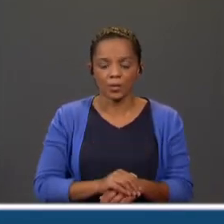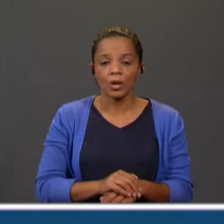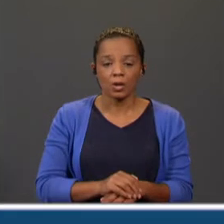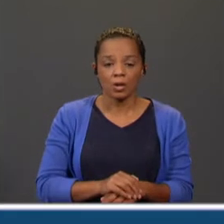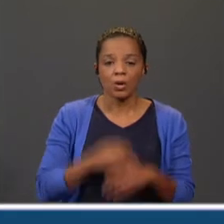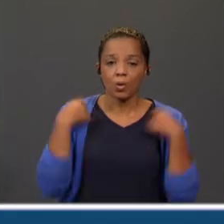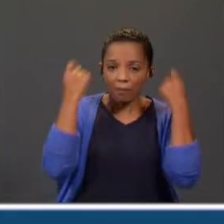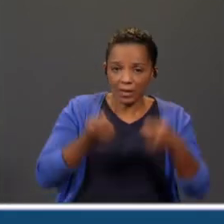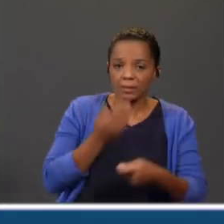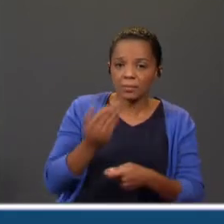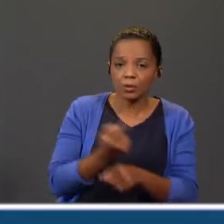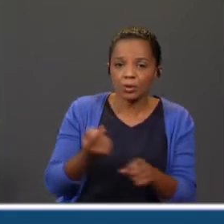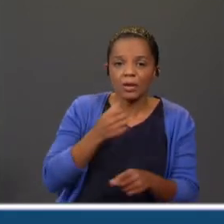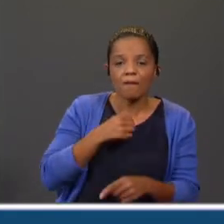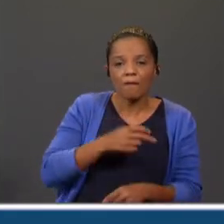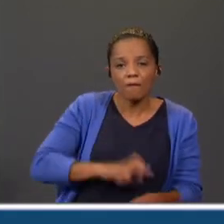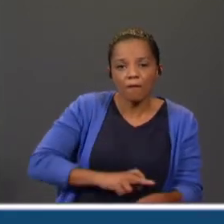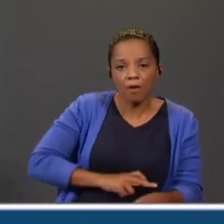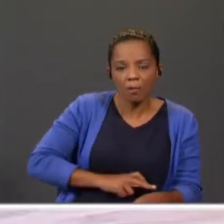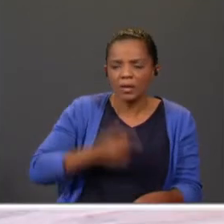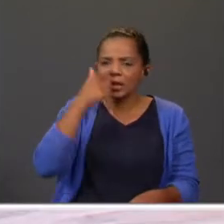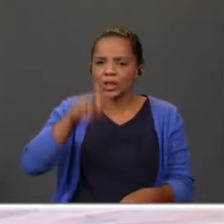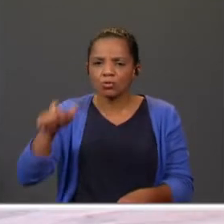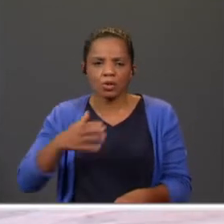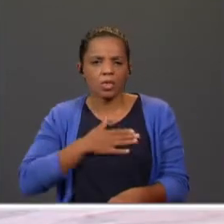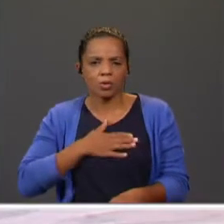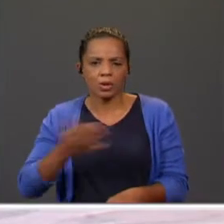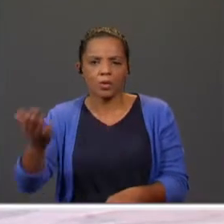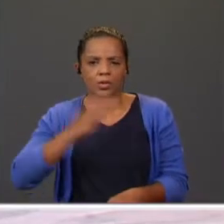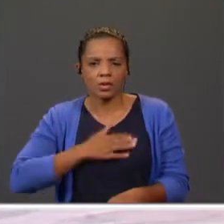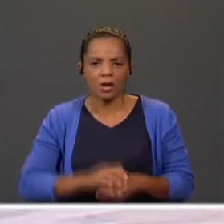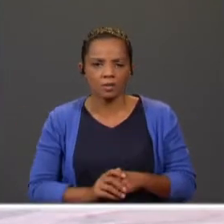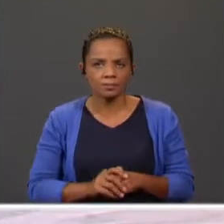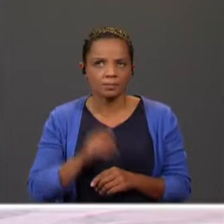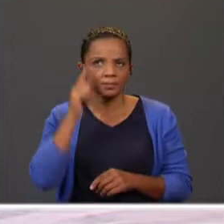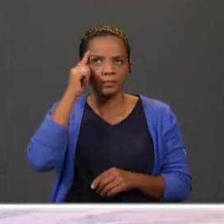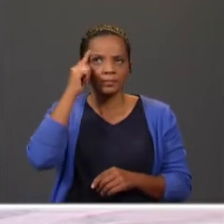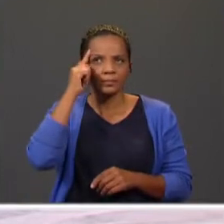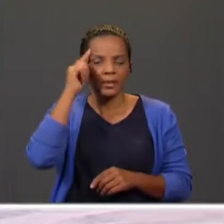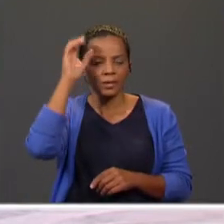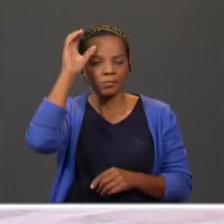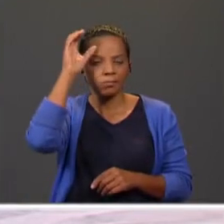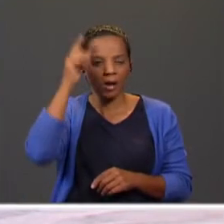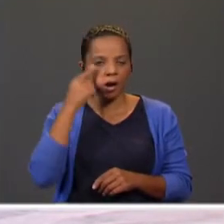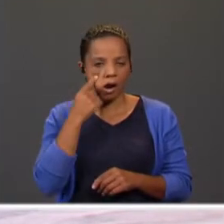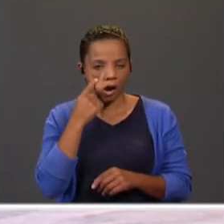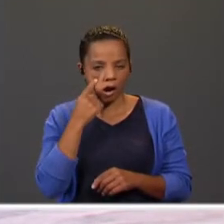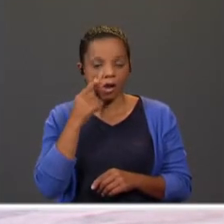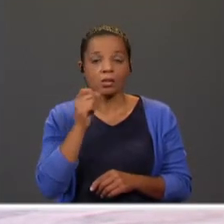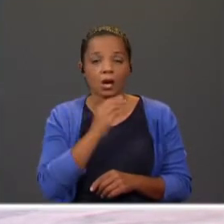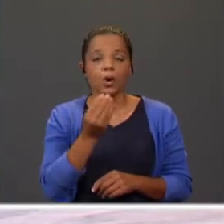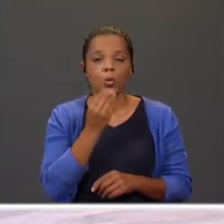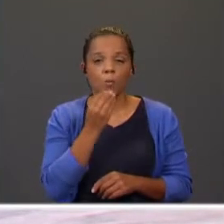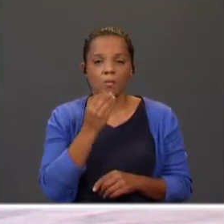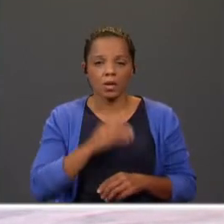o quê? Fome. E as pessoas da casa não lhe queriam dar nada. O que é que ele utilizou? Utilizou o seu engenho e conseguiu o